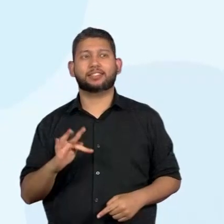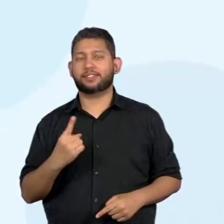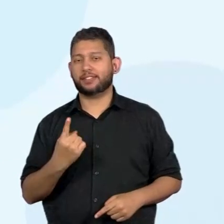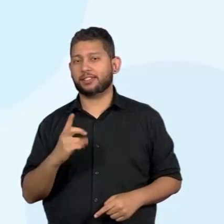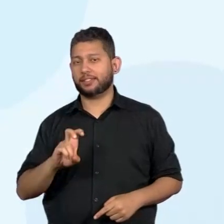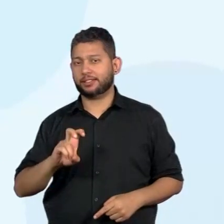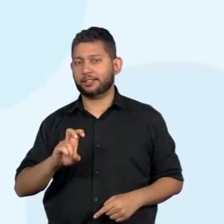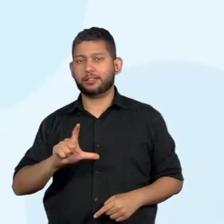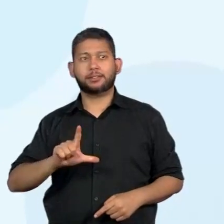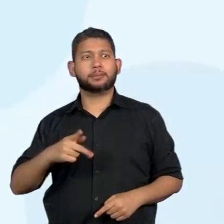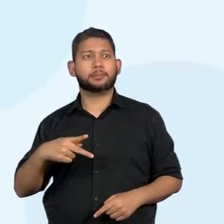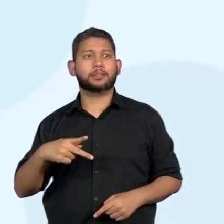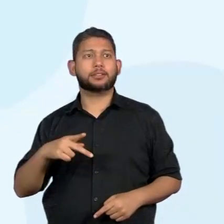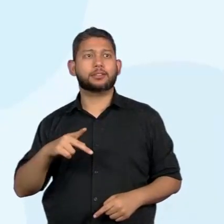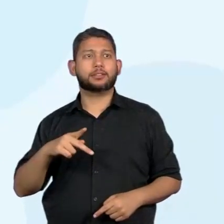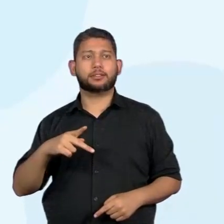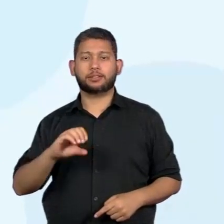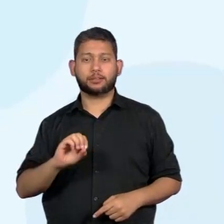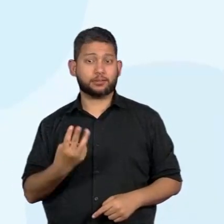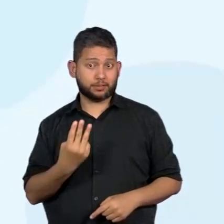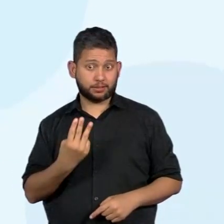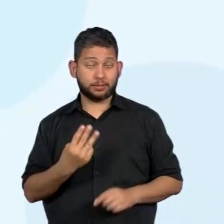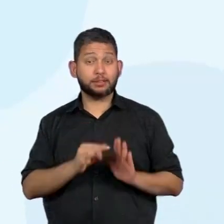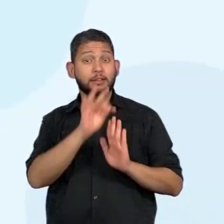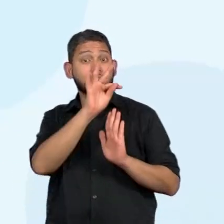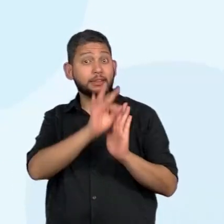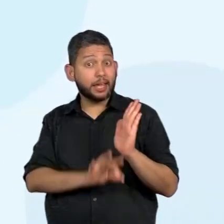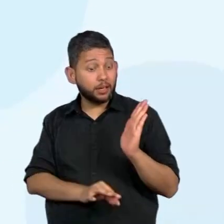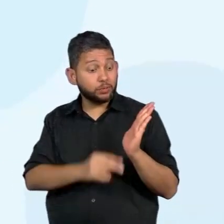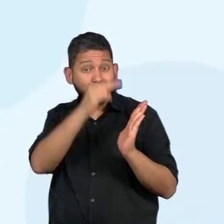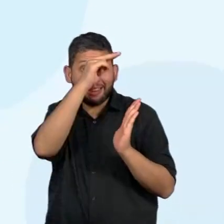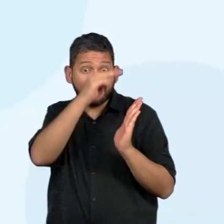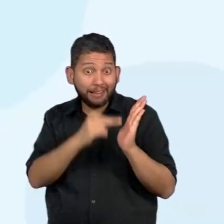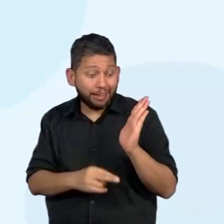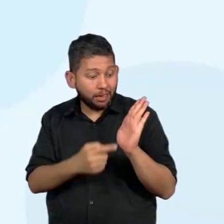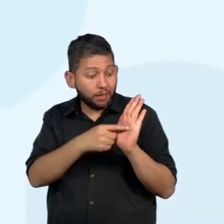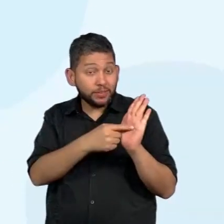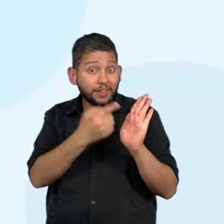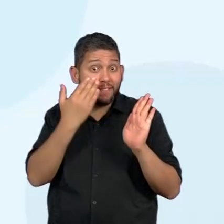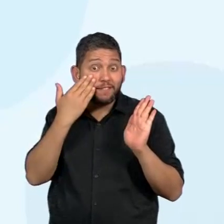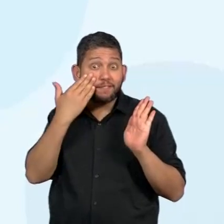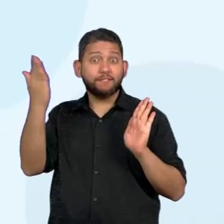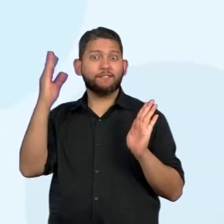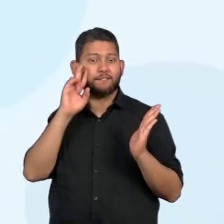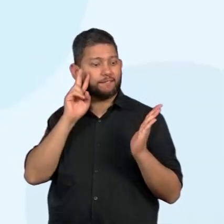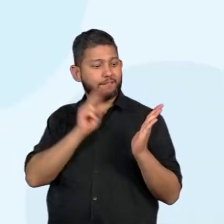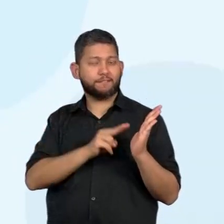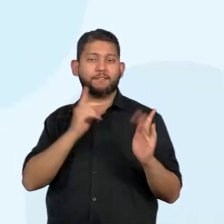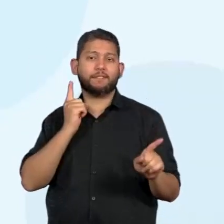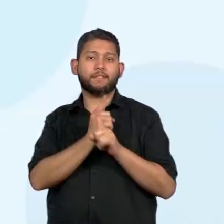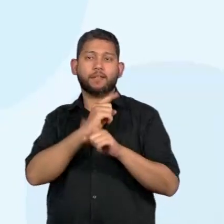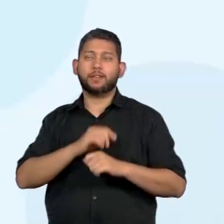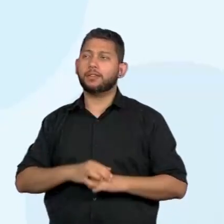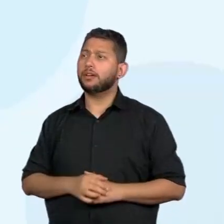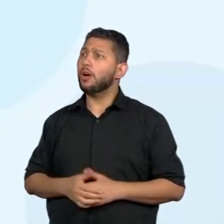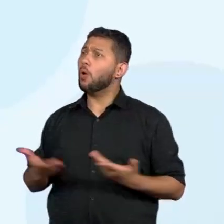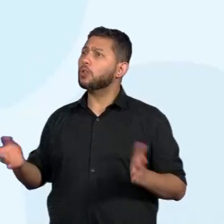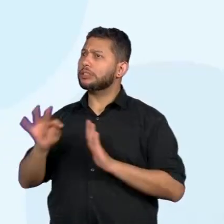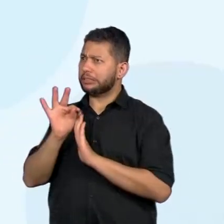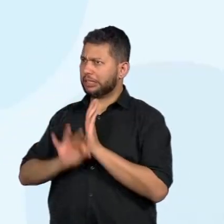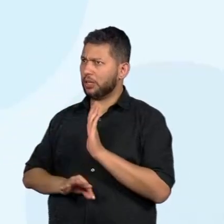Localizar informações explícitas em textos de diferentes gêneros textuais. Já sei, será que a gente vai ver o mapa do tesouro hoje?